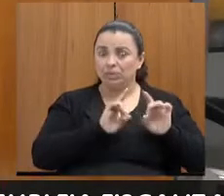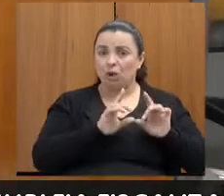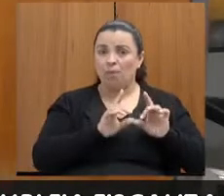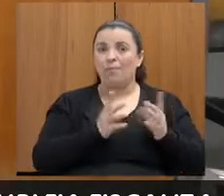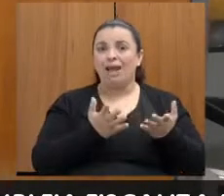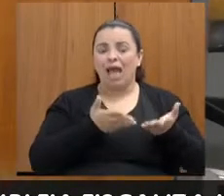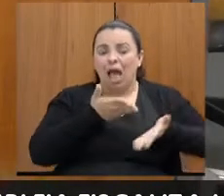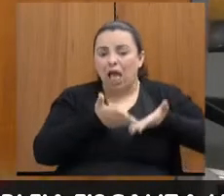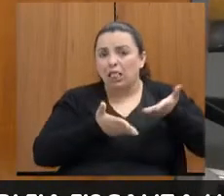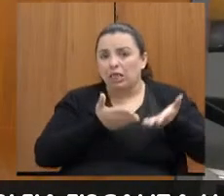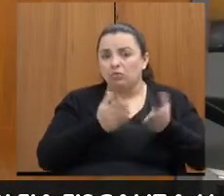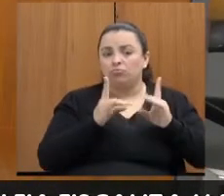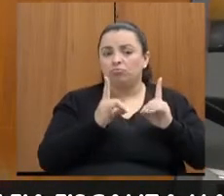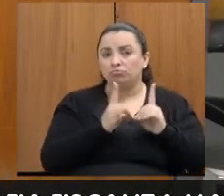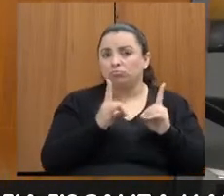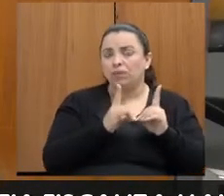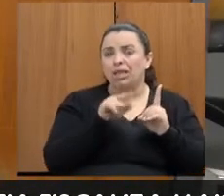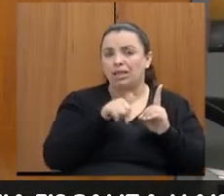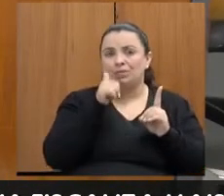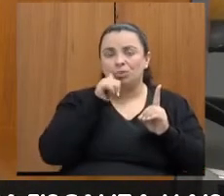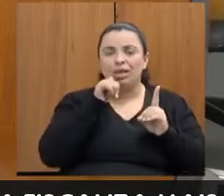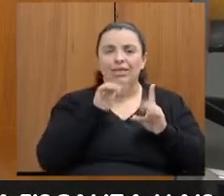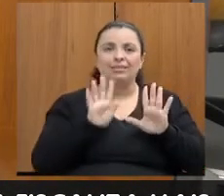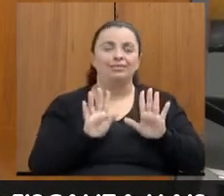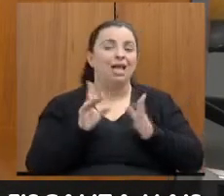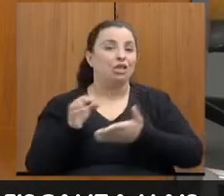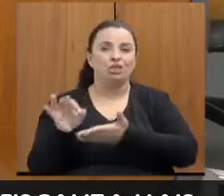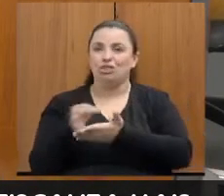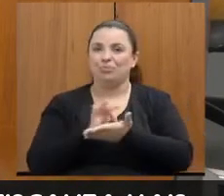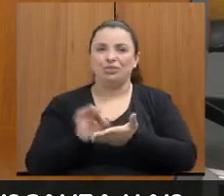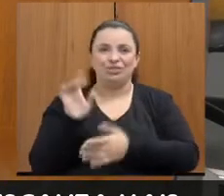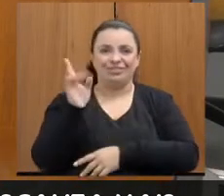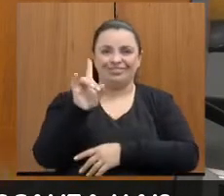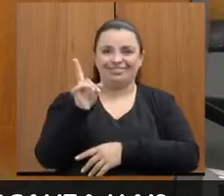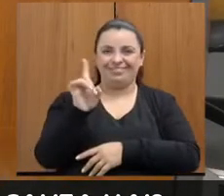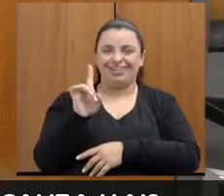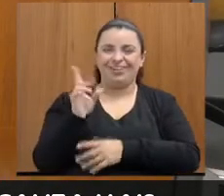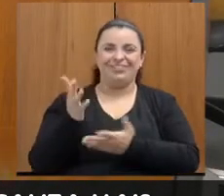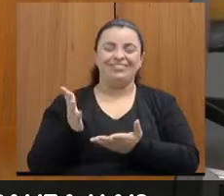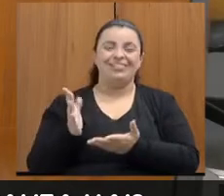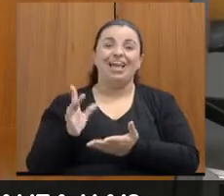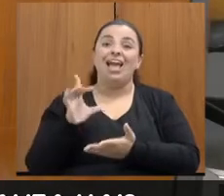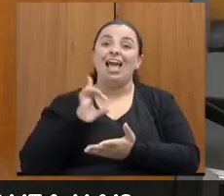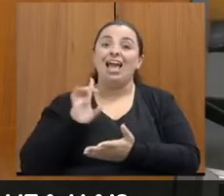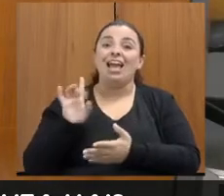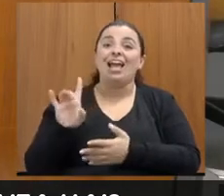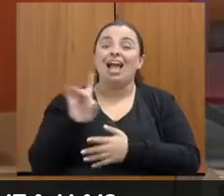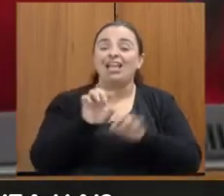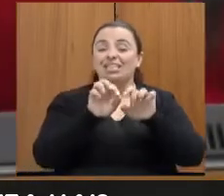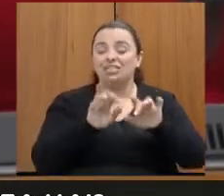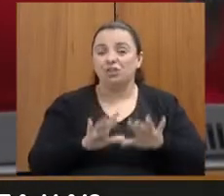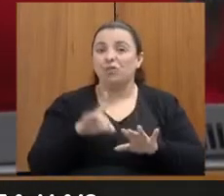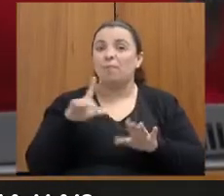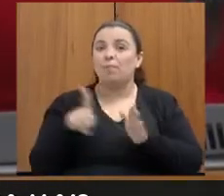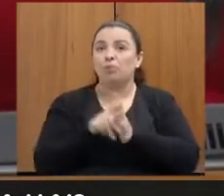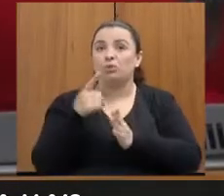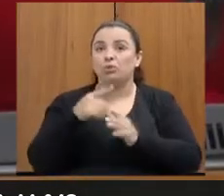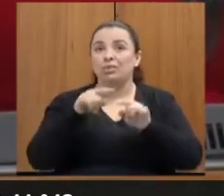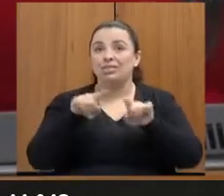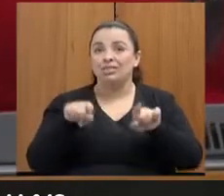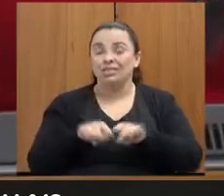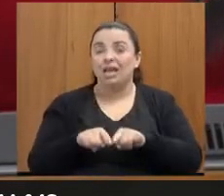Como é que é lá, doutora Kylian? Não, a gente é mantina, não. Cada escrivã tem sua sala, então, se ela vai realizar uma